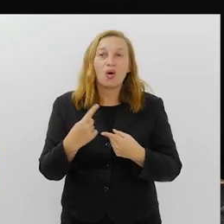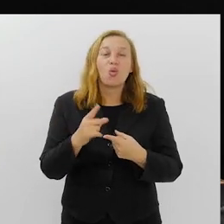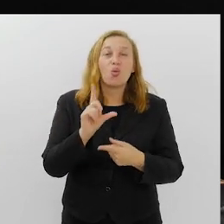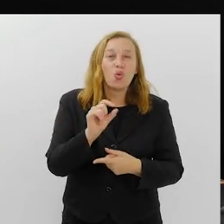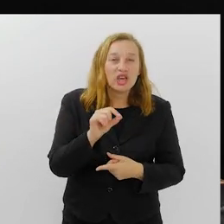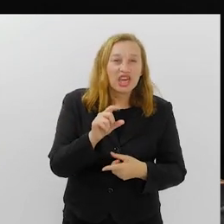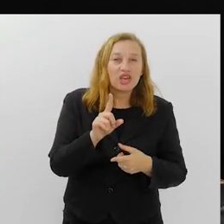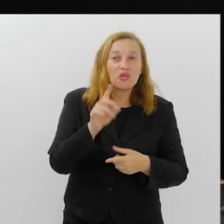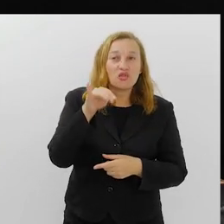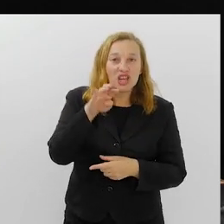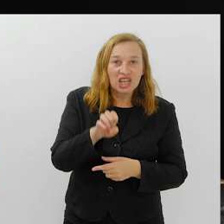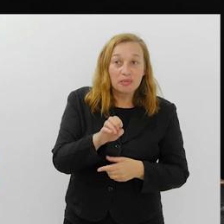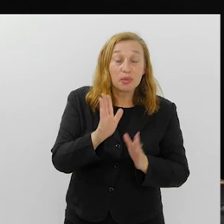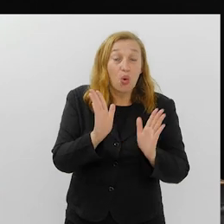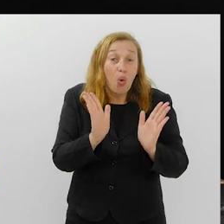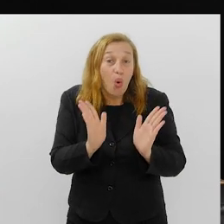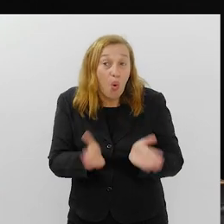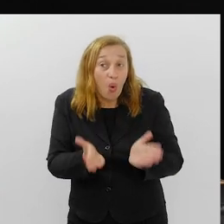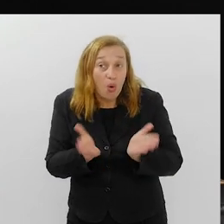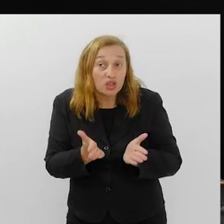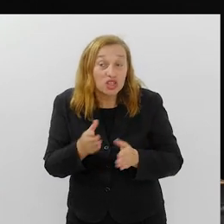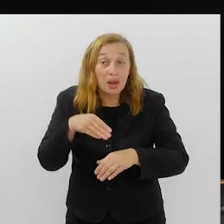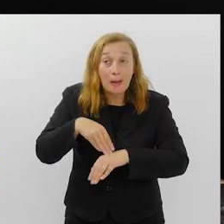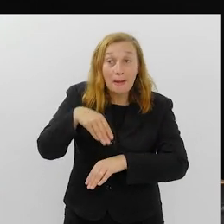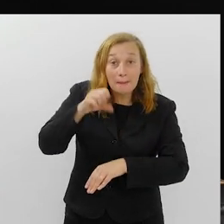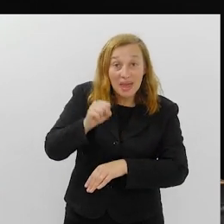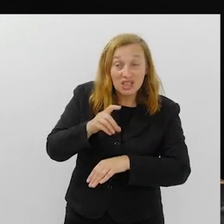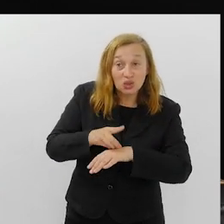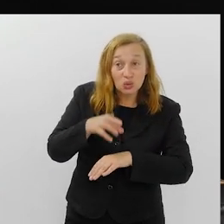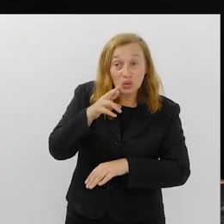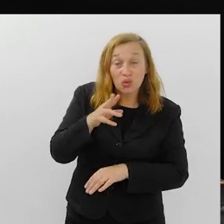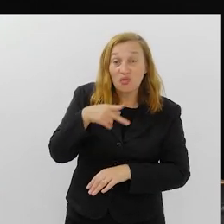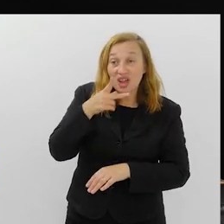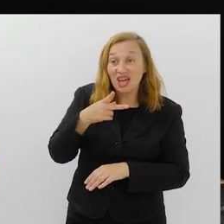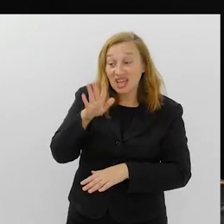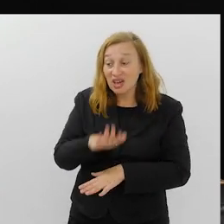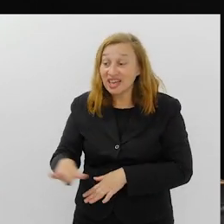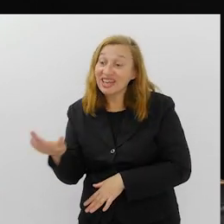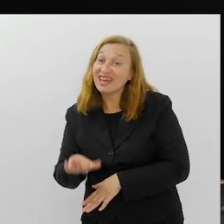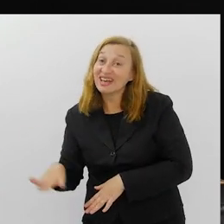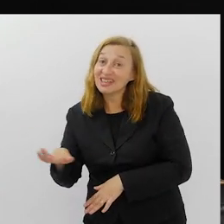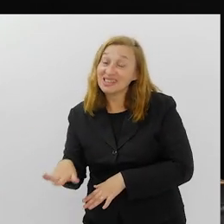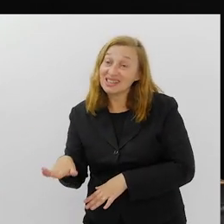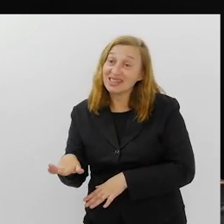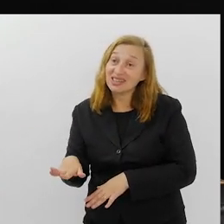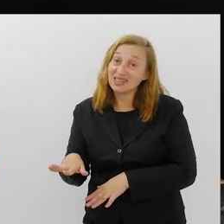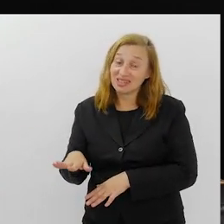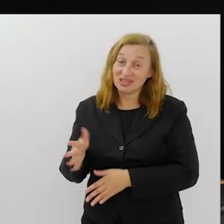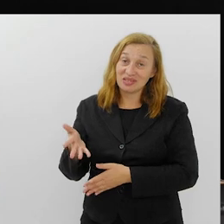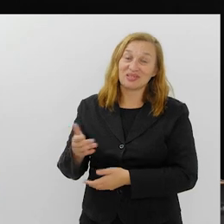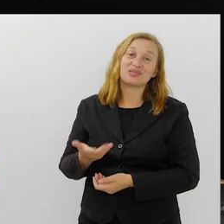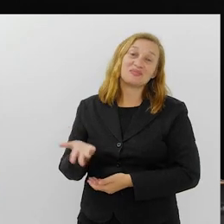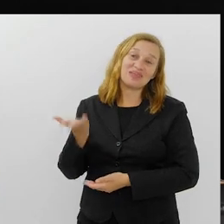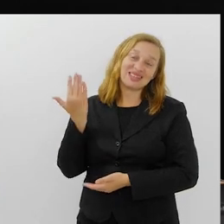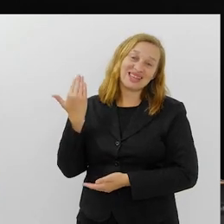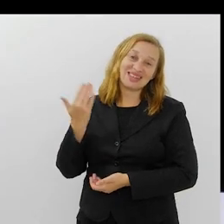O que o Felipe Ferreira hoje, mestre, doutor falaria para o Felipe Ferreira criança?